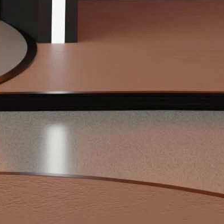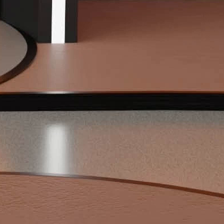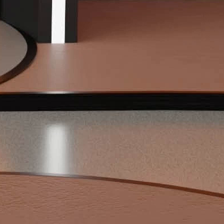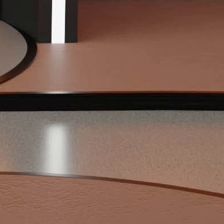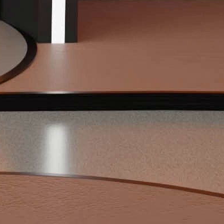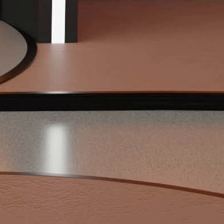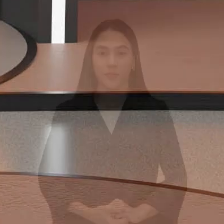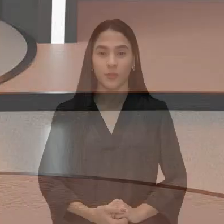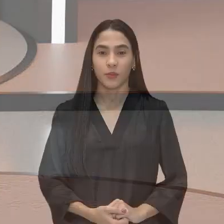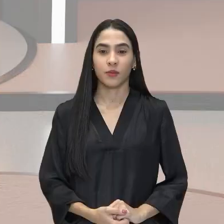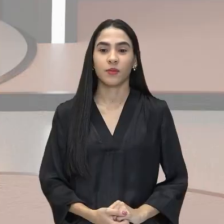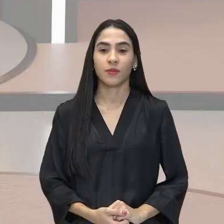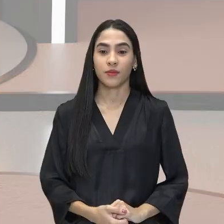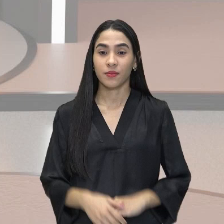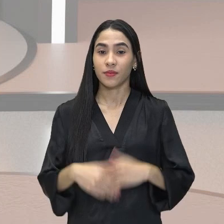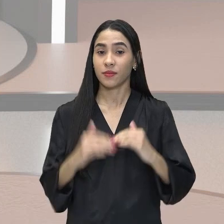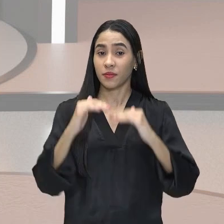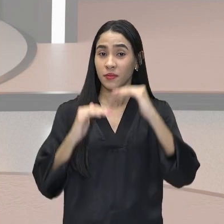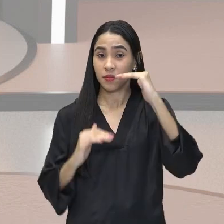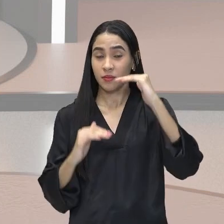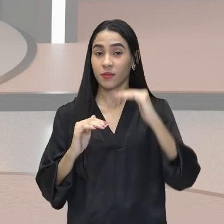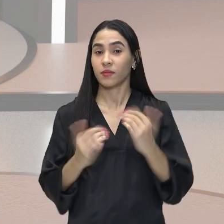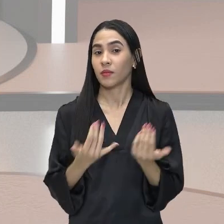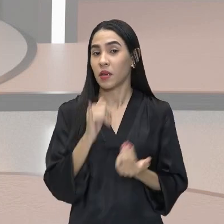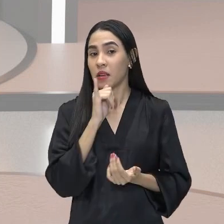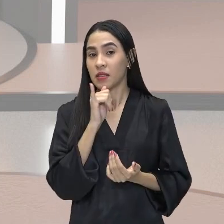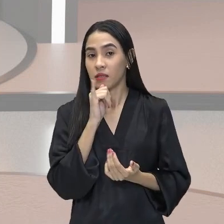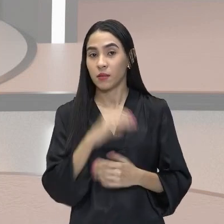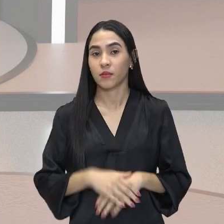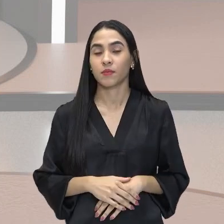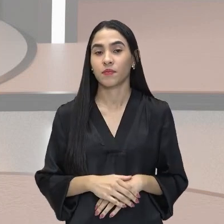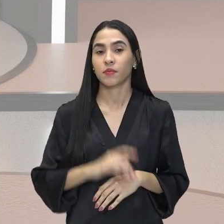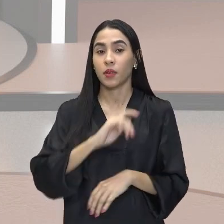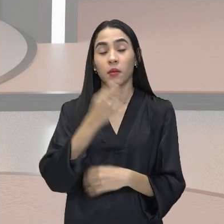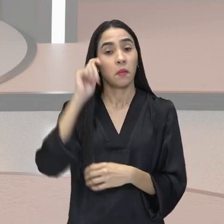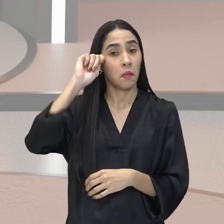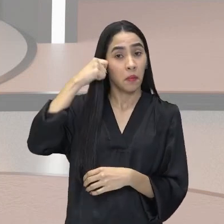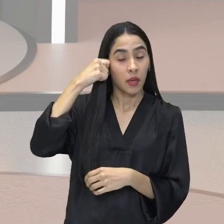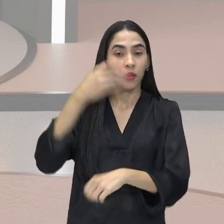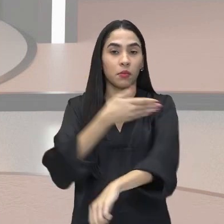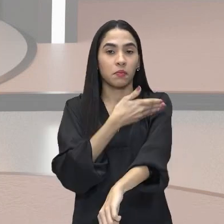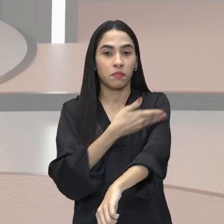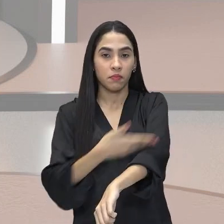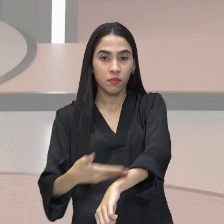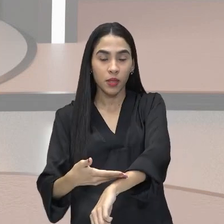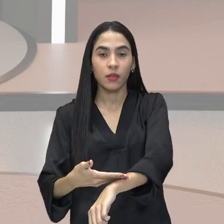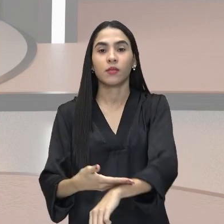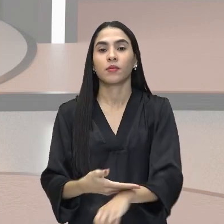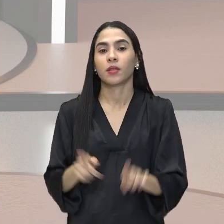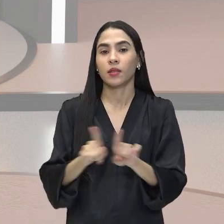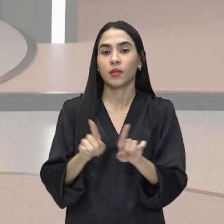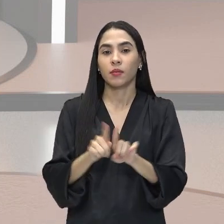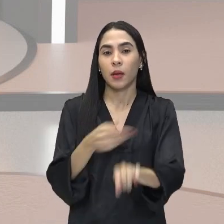causa desigualdade. Por exemplo, entre pretos e brancos, brancos e amarelos,